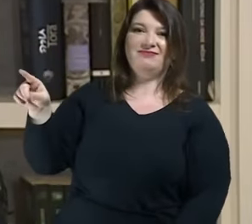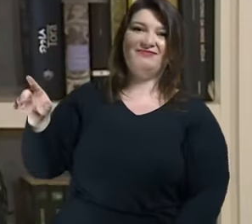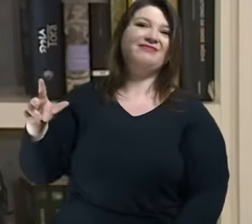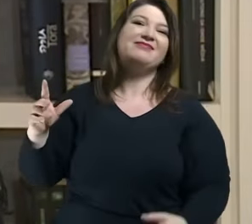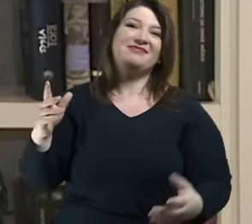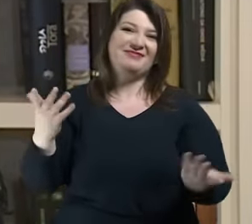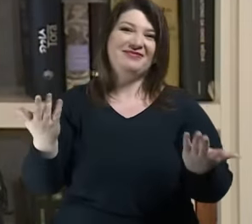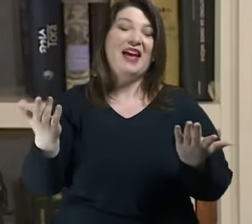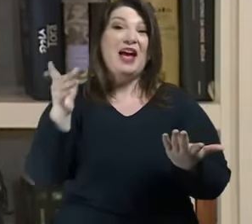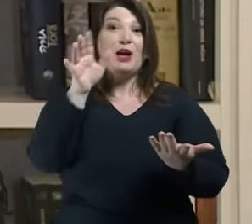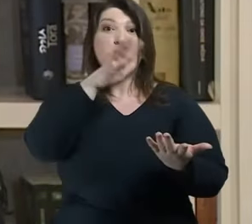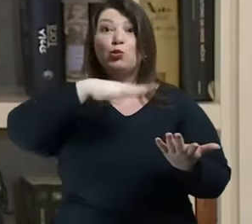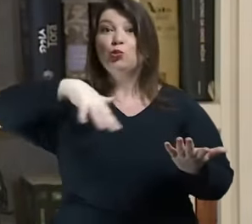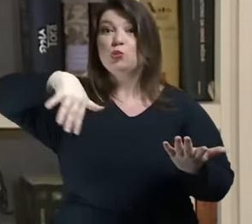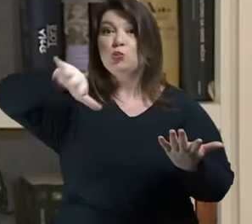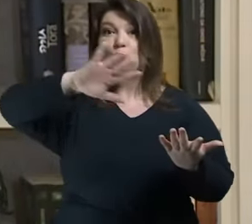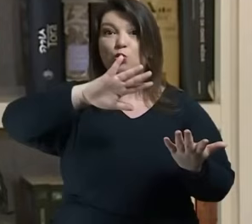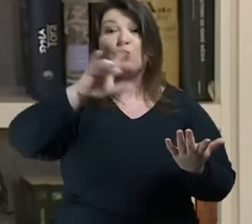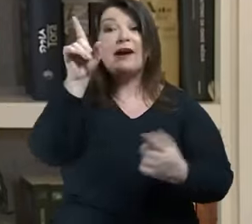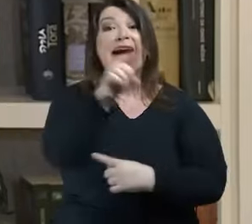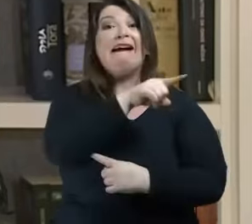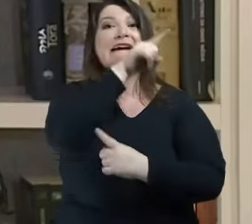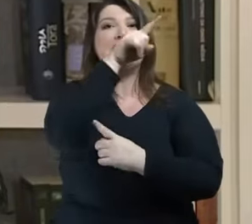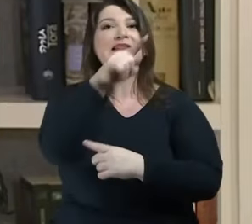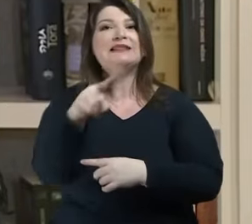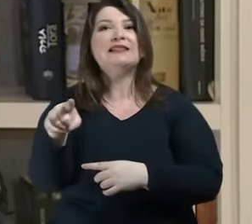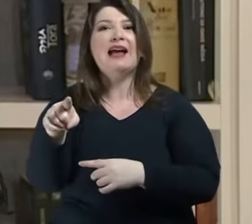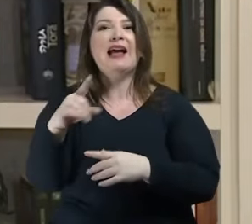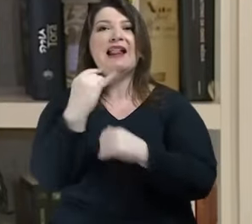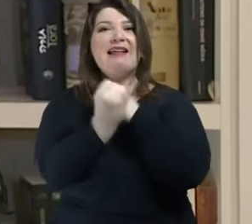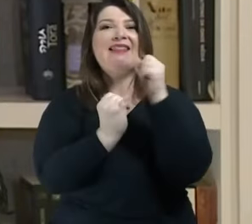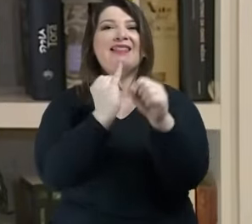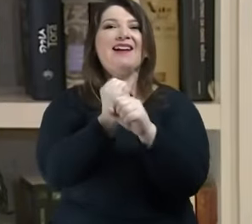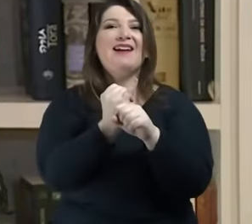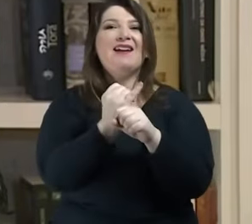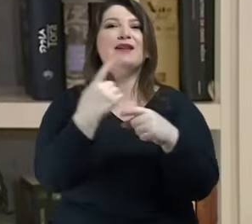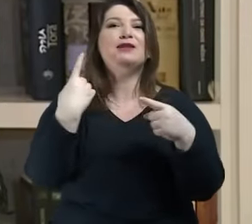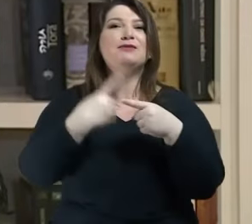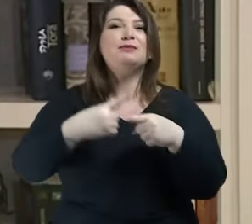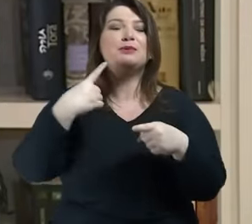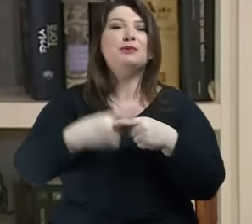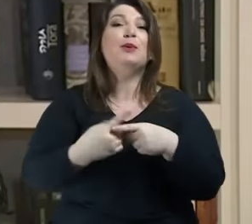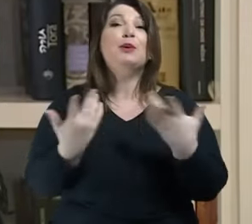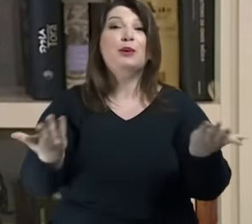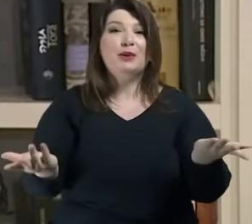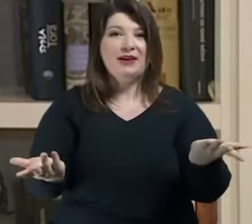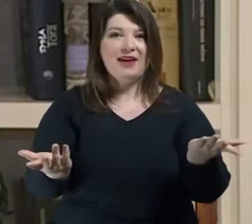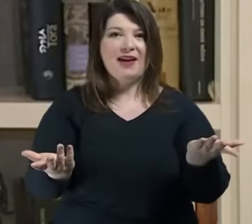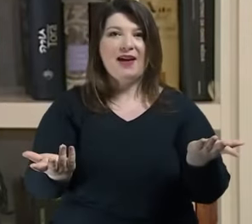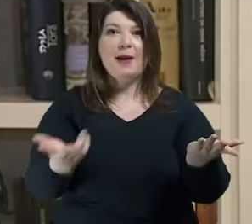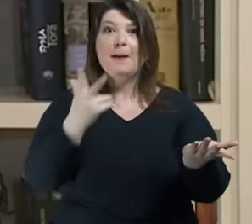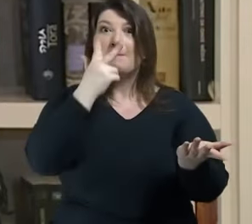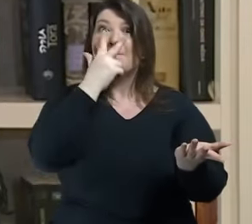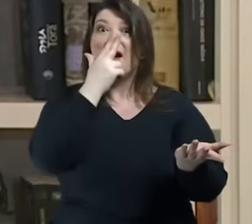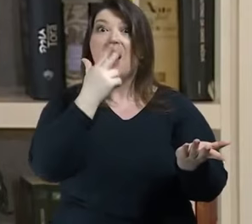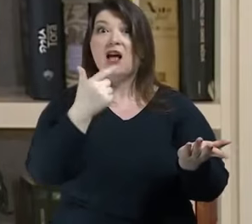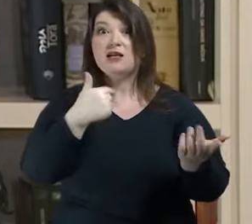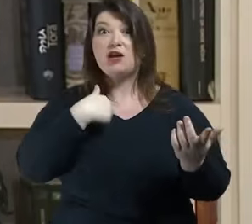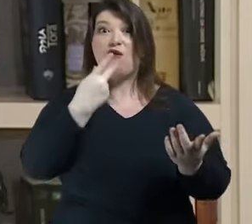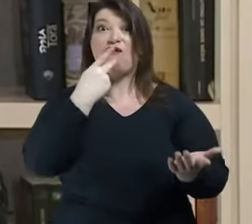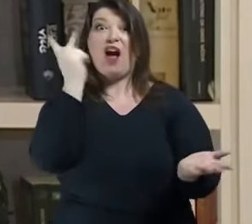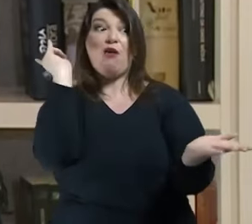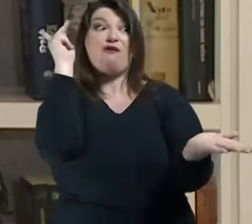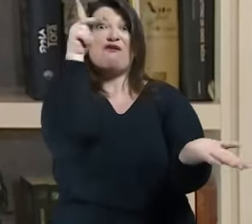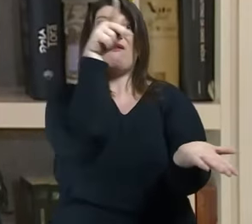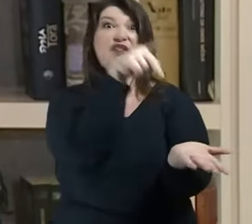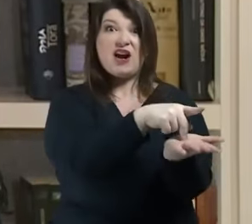mentira os cancelamentos estão ocorrendo porque você emitiu uma verdade ou seja